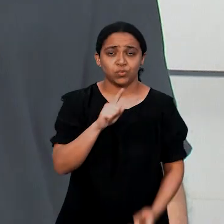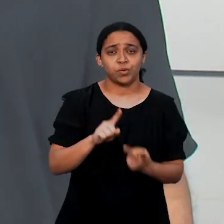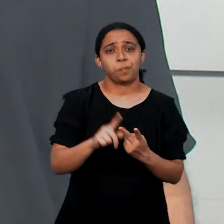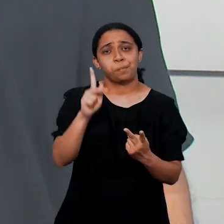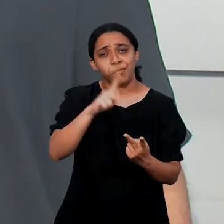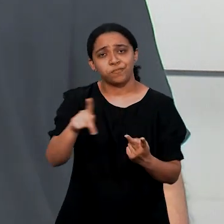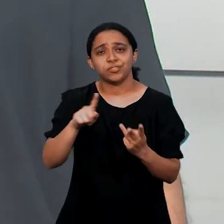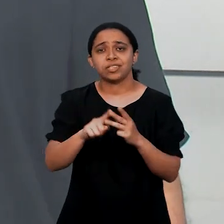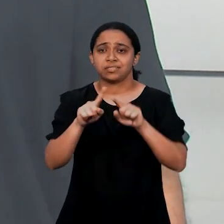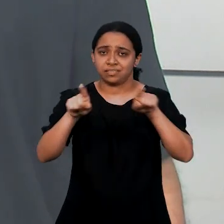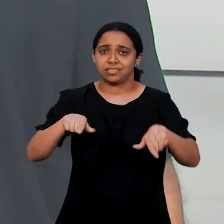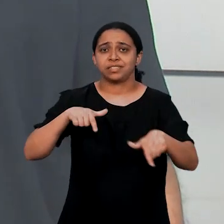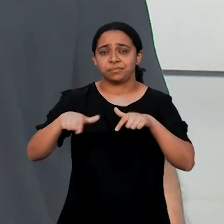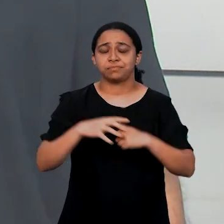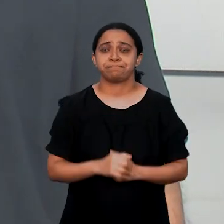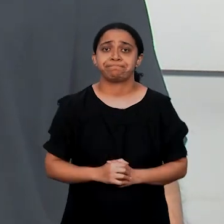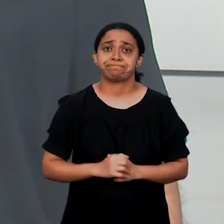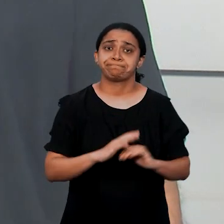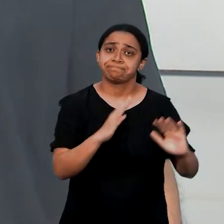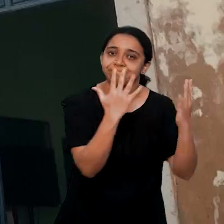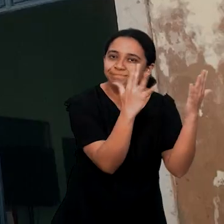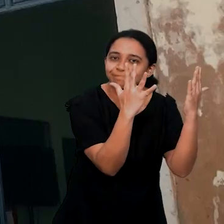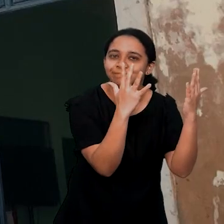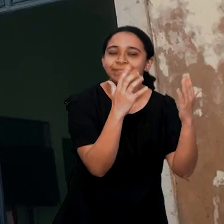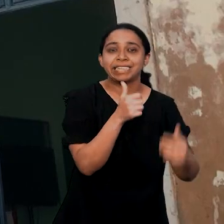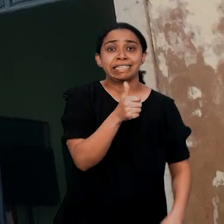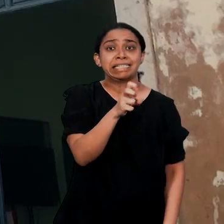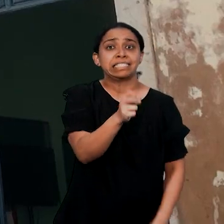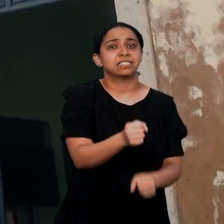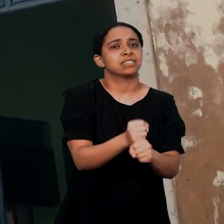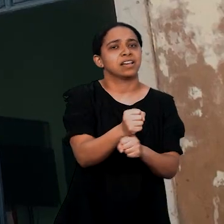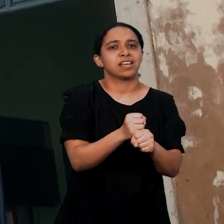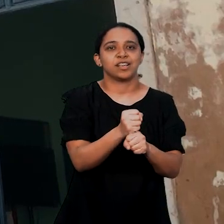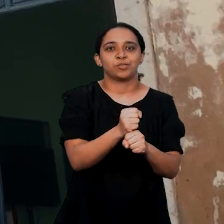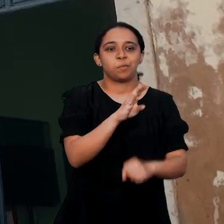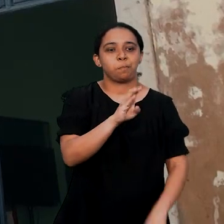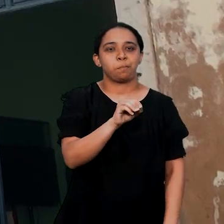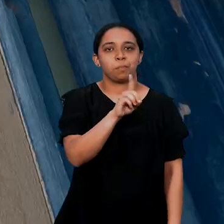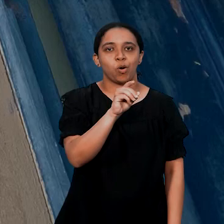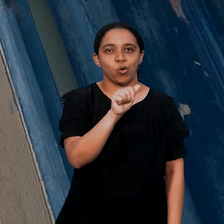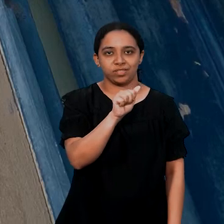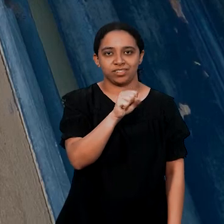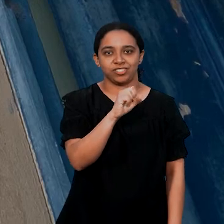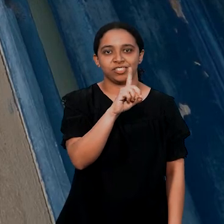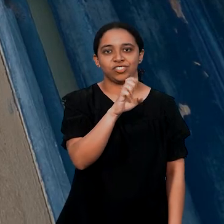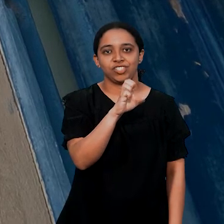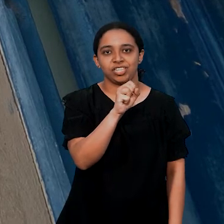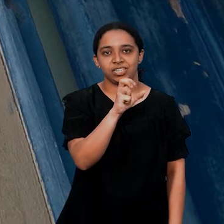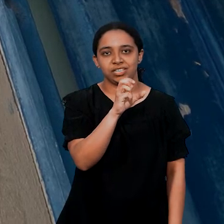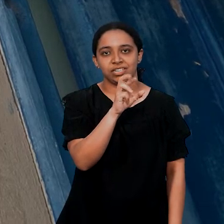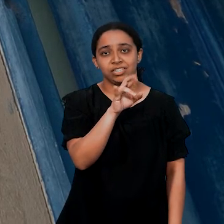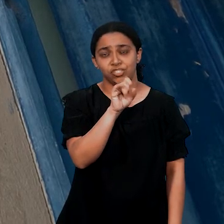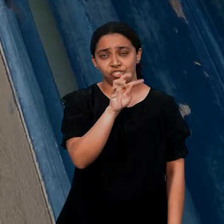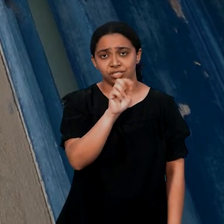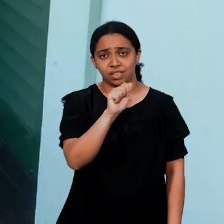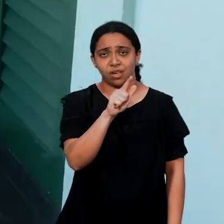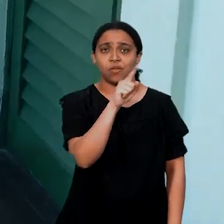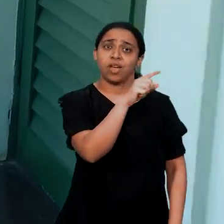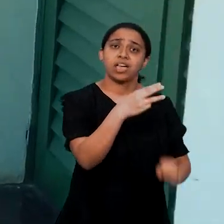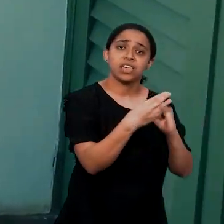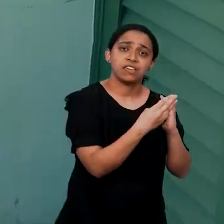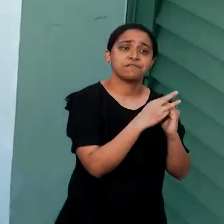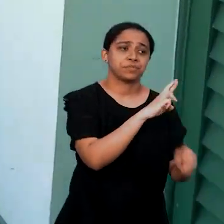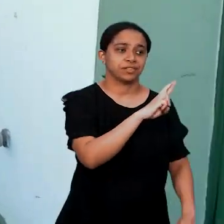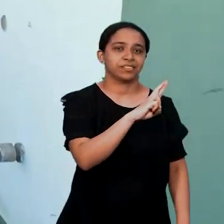alunos, professores e funcionários. Ao celebrar as bodas de cristal, o campus do IFMA Centro Histórico